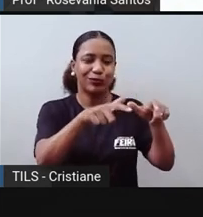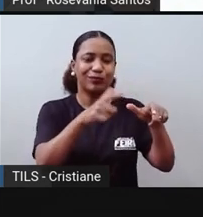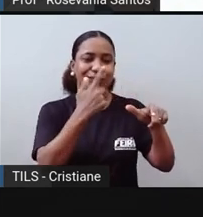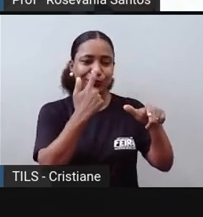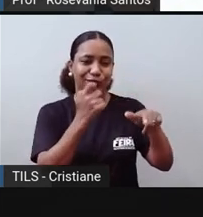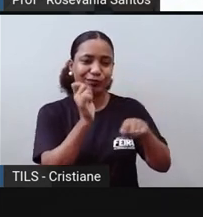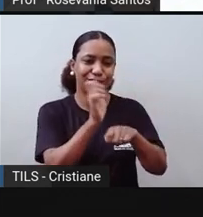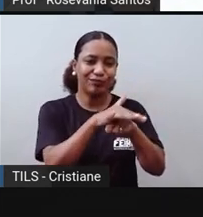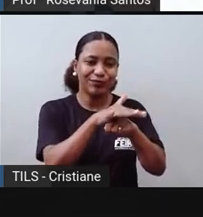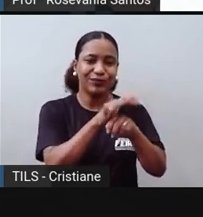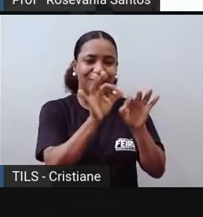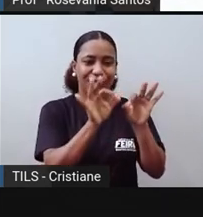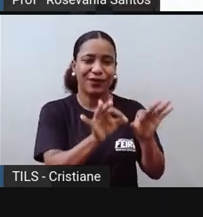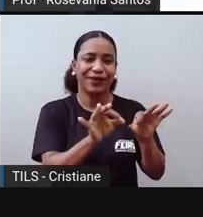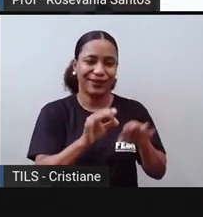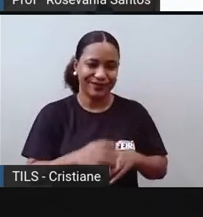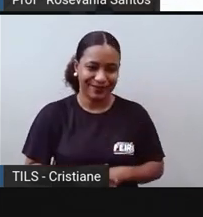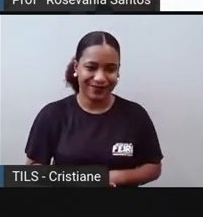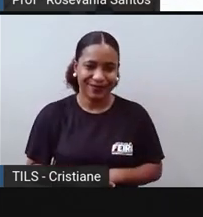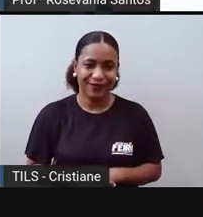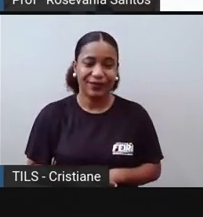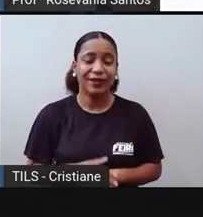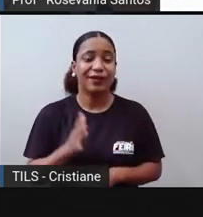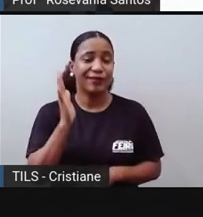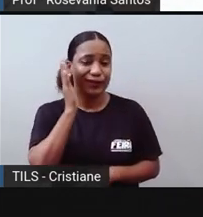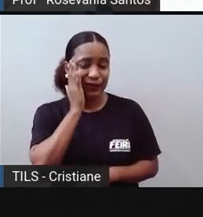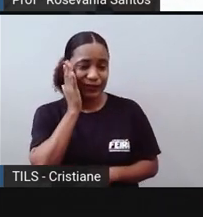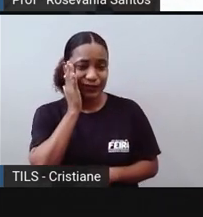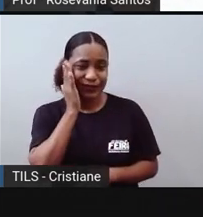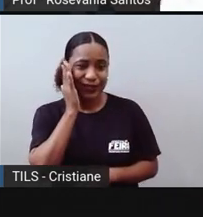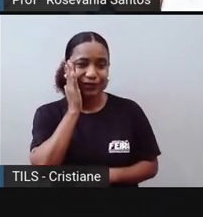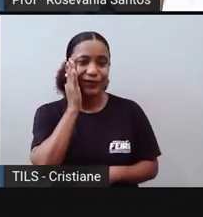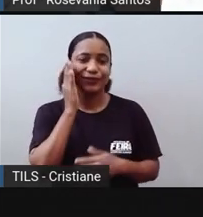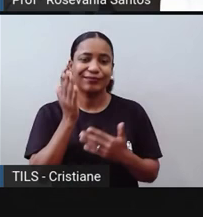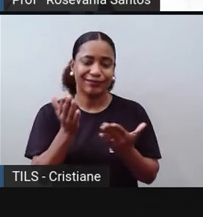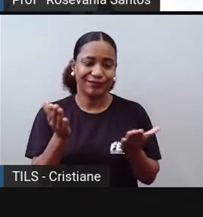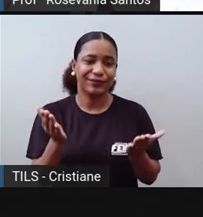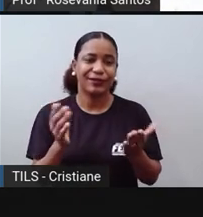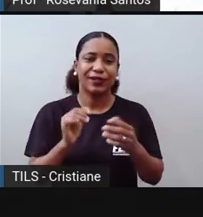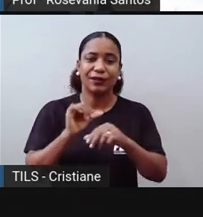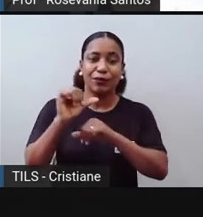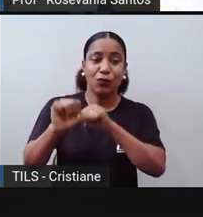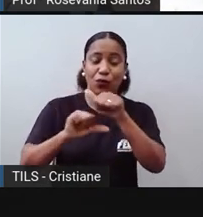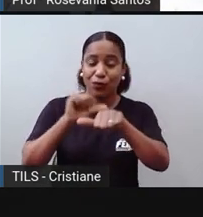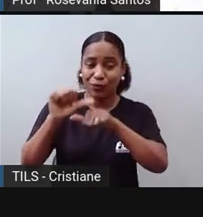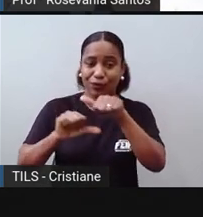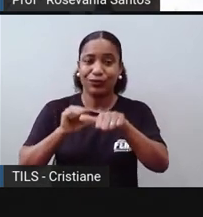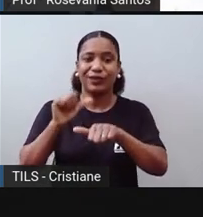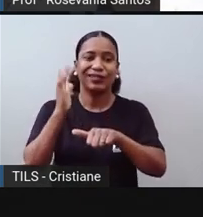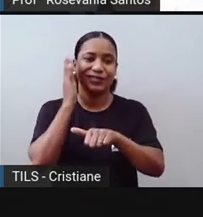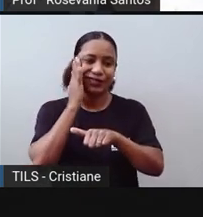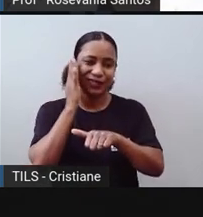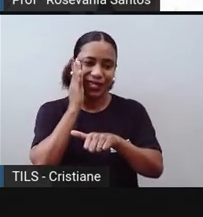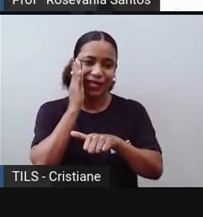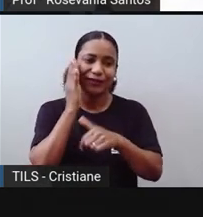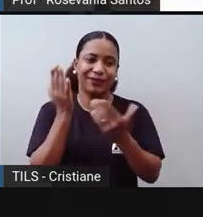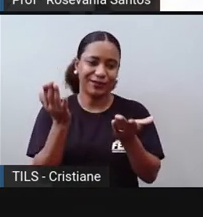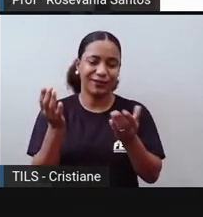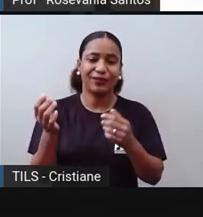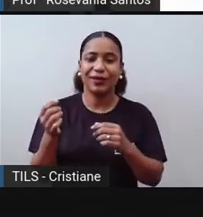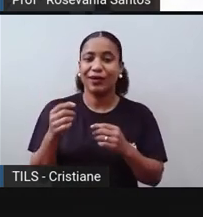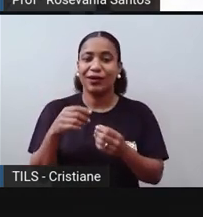essa questão mesmo da obsolescência programada, eles lucram muito com isso, porque eles já sabem que eles